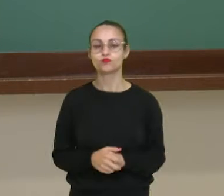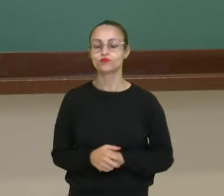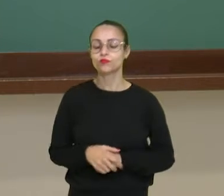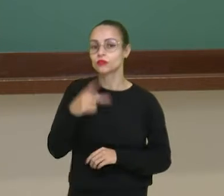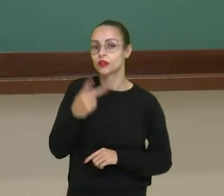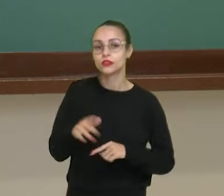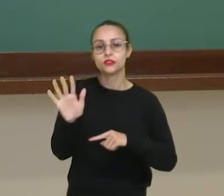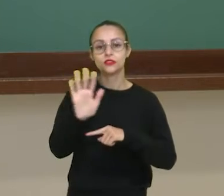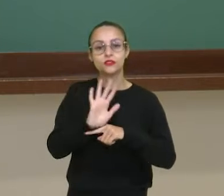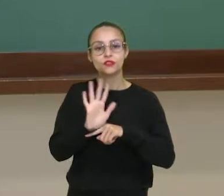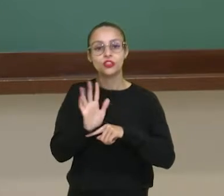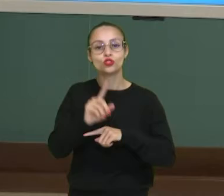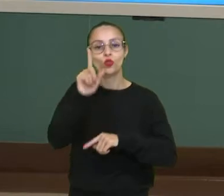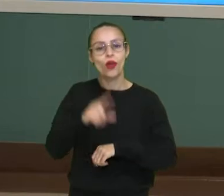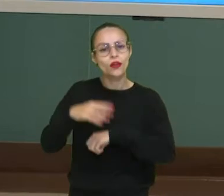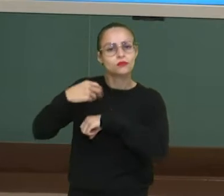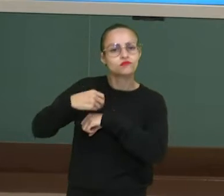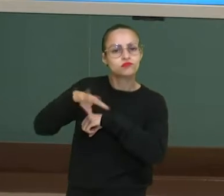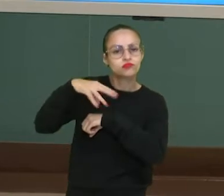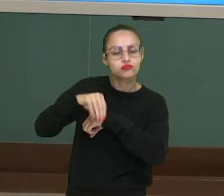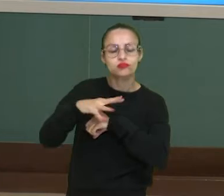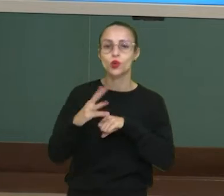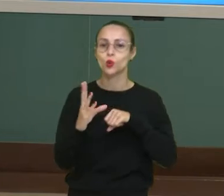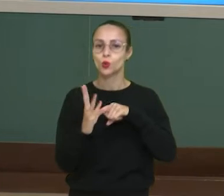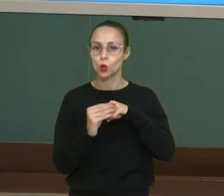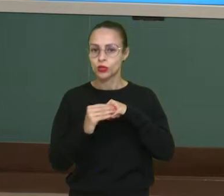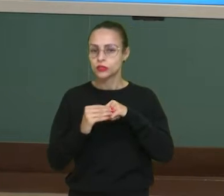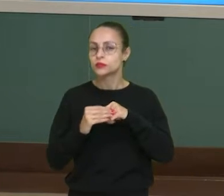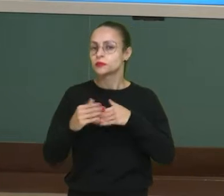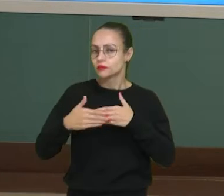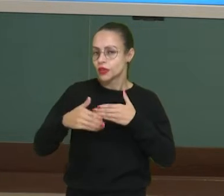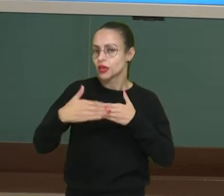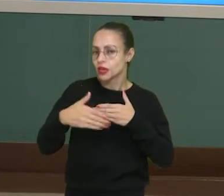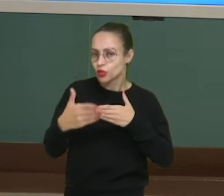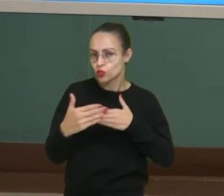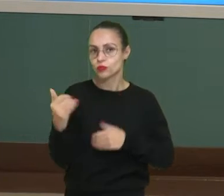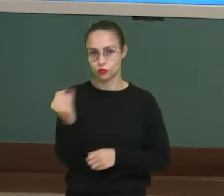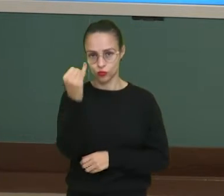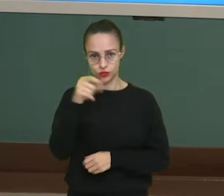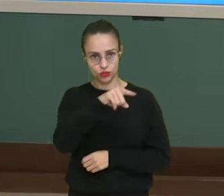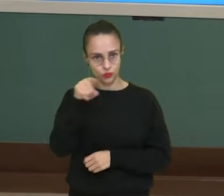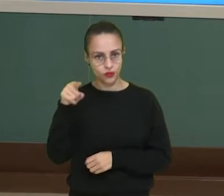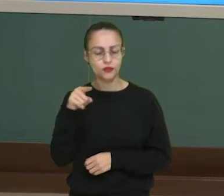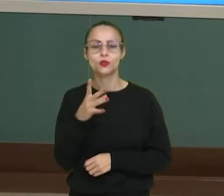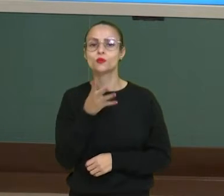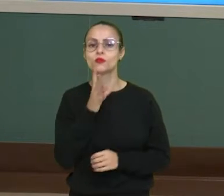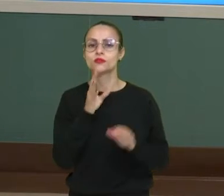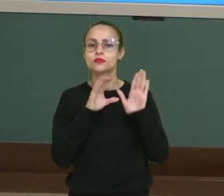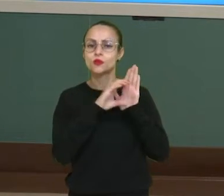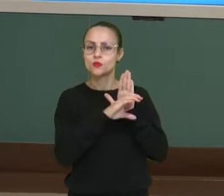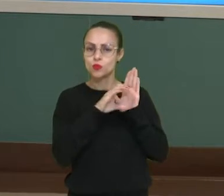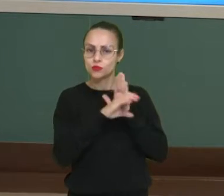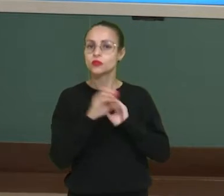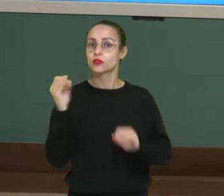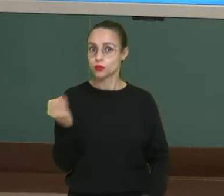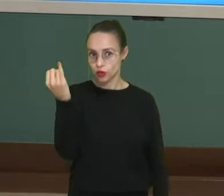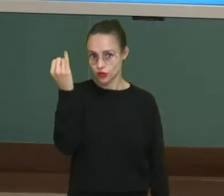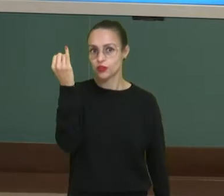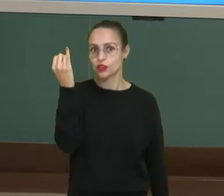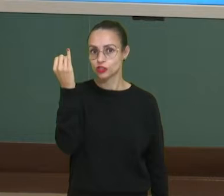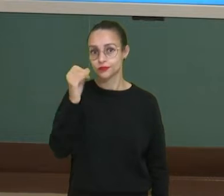nivelamento, aonde nós vamos conhecer alguns conceitos muito importantes,